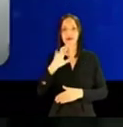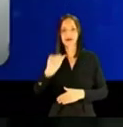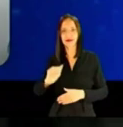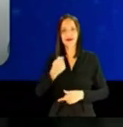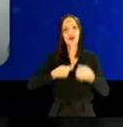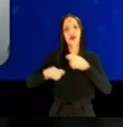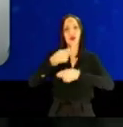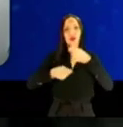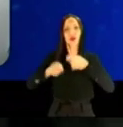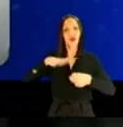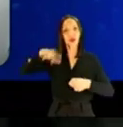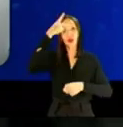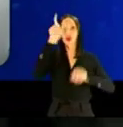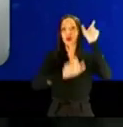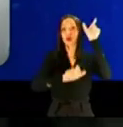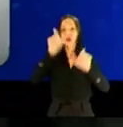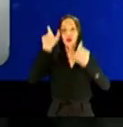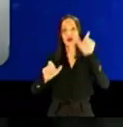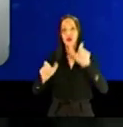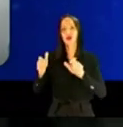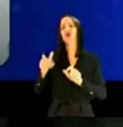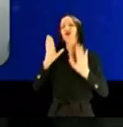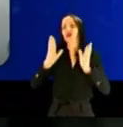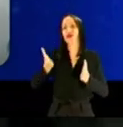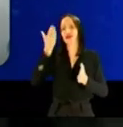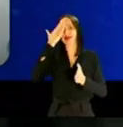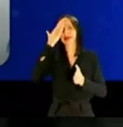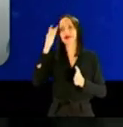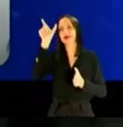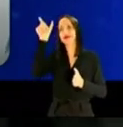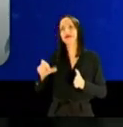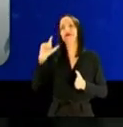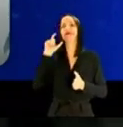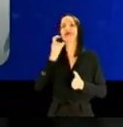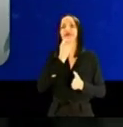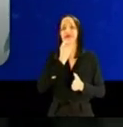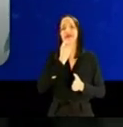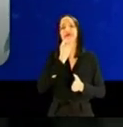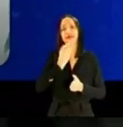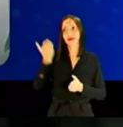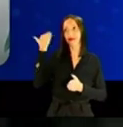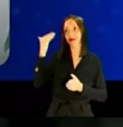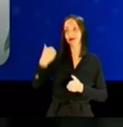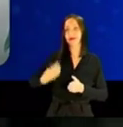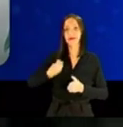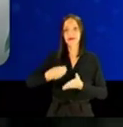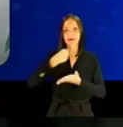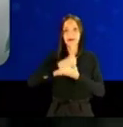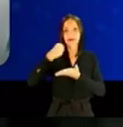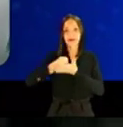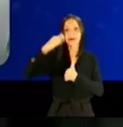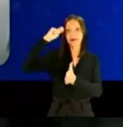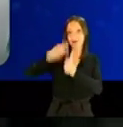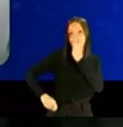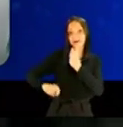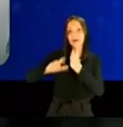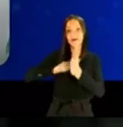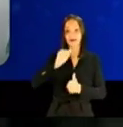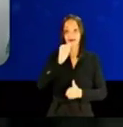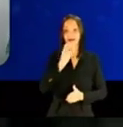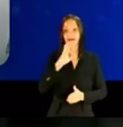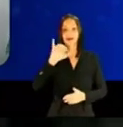Todo esse trâmite da Acre era administrado por essas pessoas, mas a gente sabia que era ele, inclusive, quando